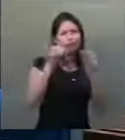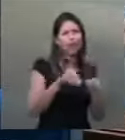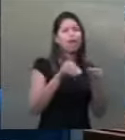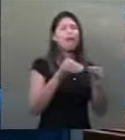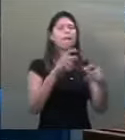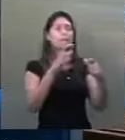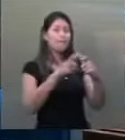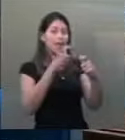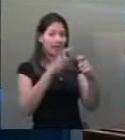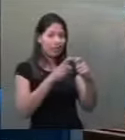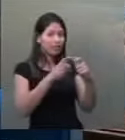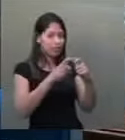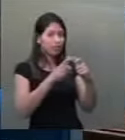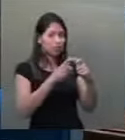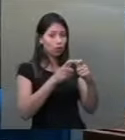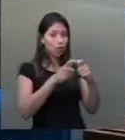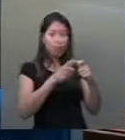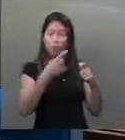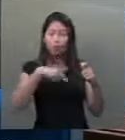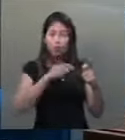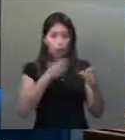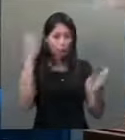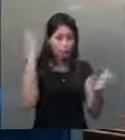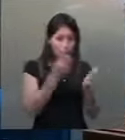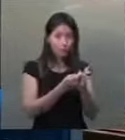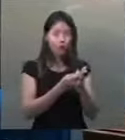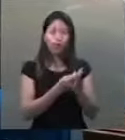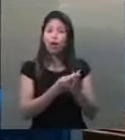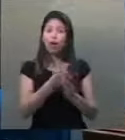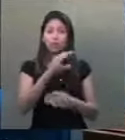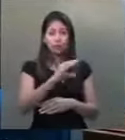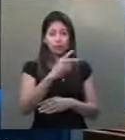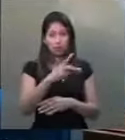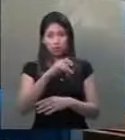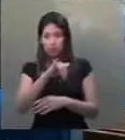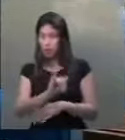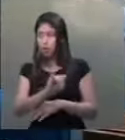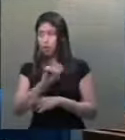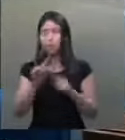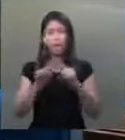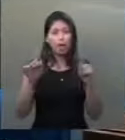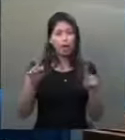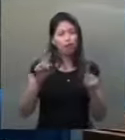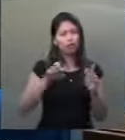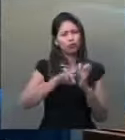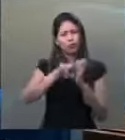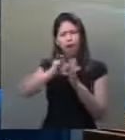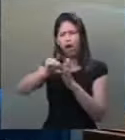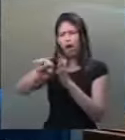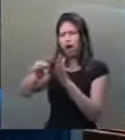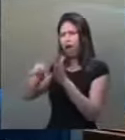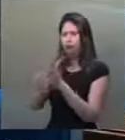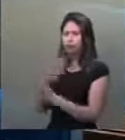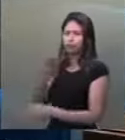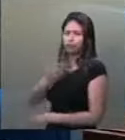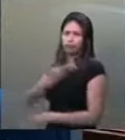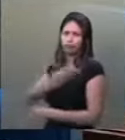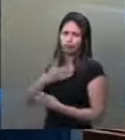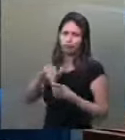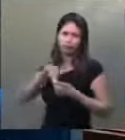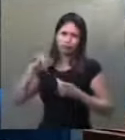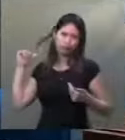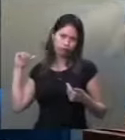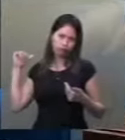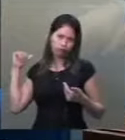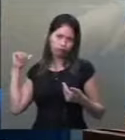a CPI, aprovado por nós. Sabe o foi aconteceu? Muitos colegas, infelizmente, se retiraram. Nenhum relator